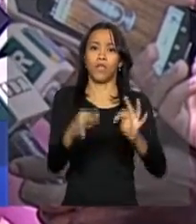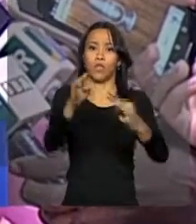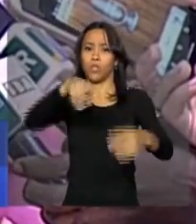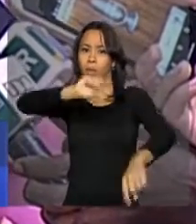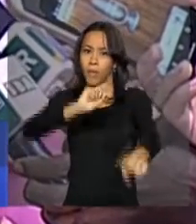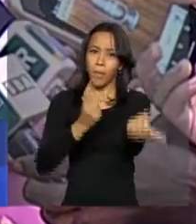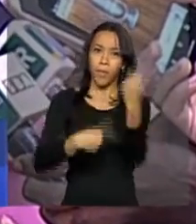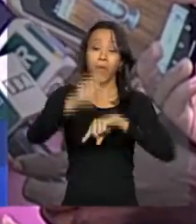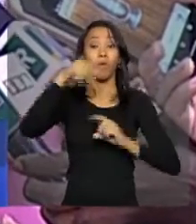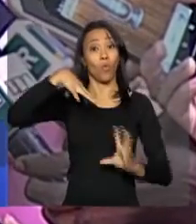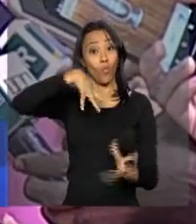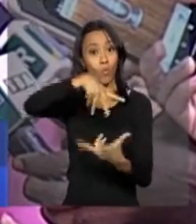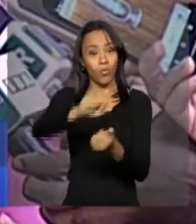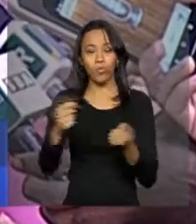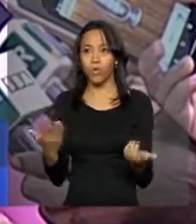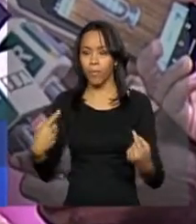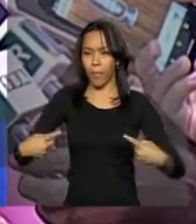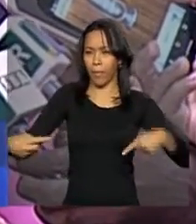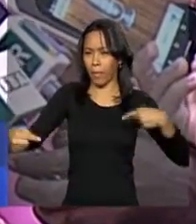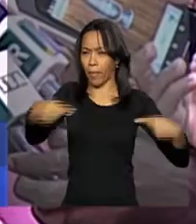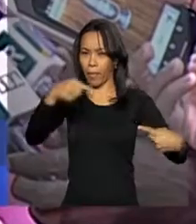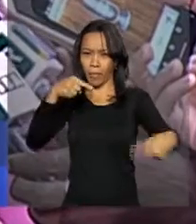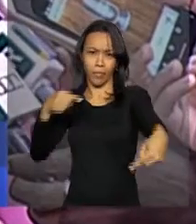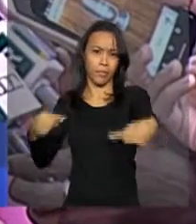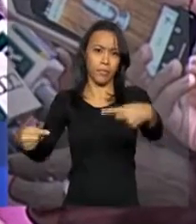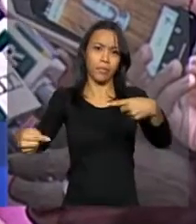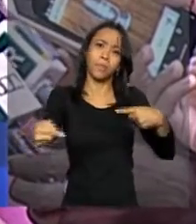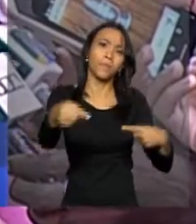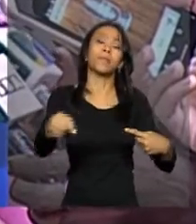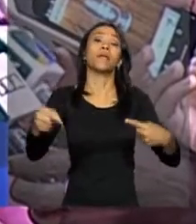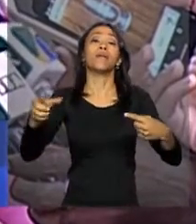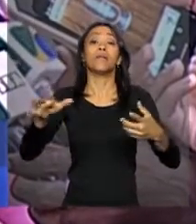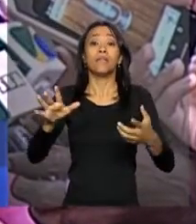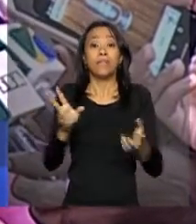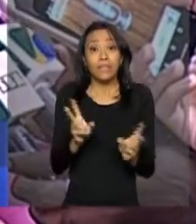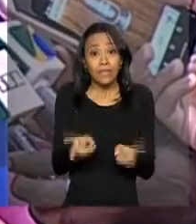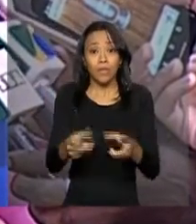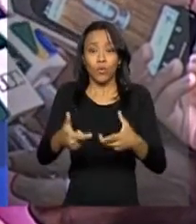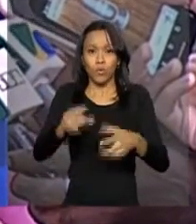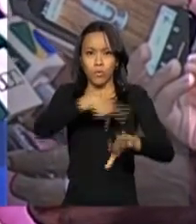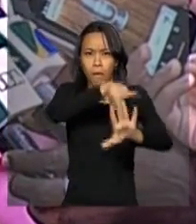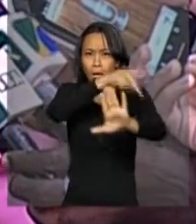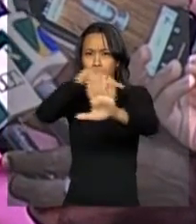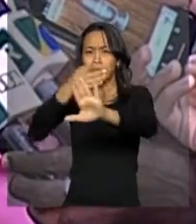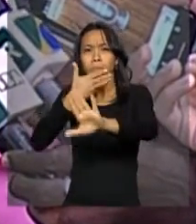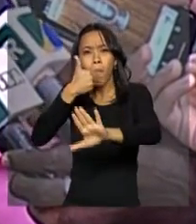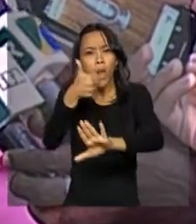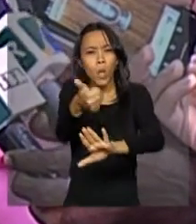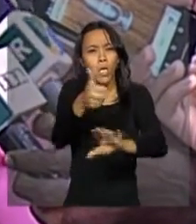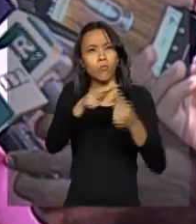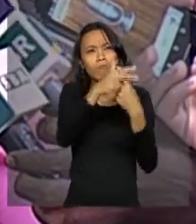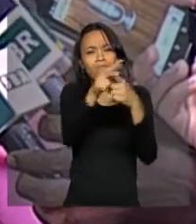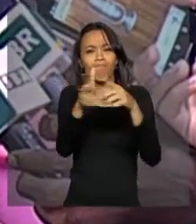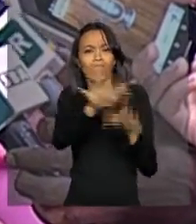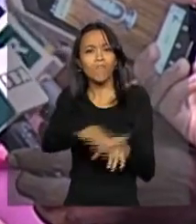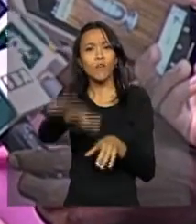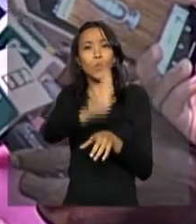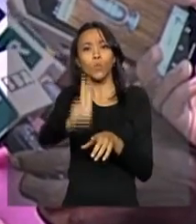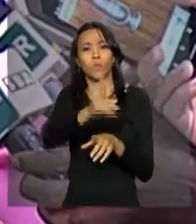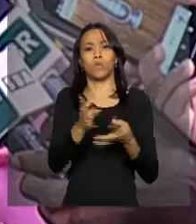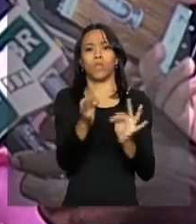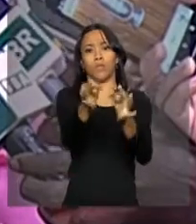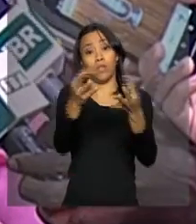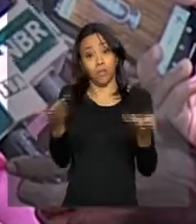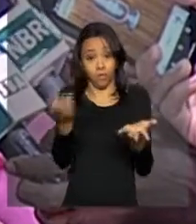mundo hoje é muito competitivo, os espaços estão se reduzindo e os países melhorando as suas performances. Então o Brasil